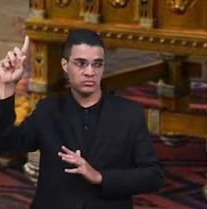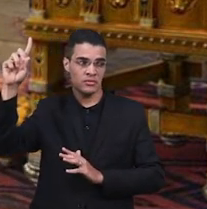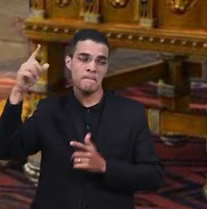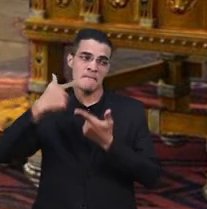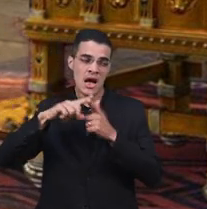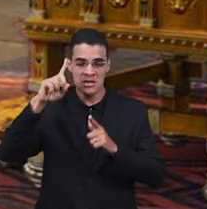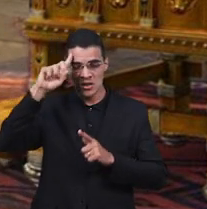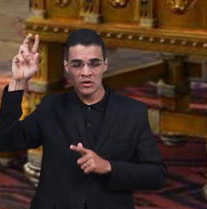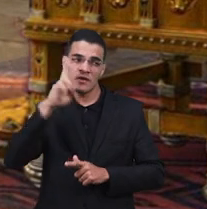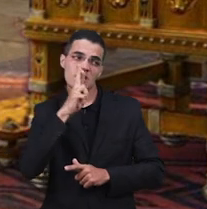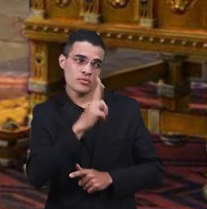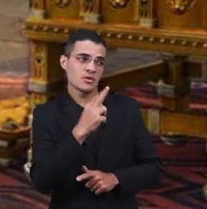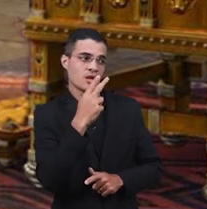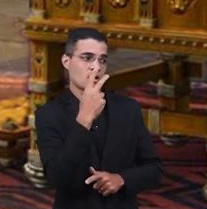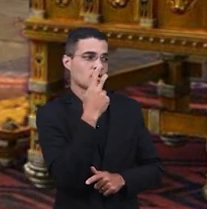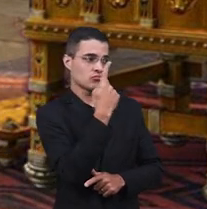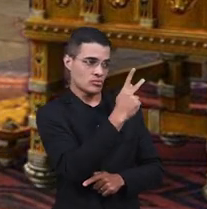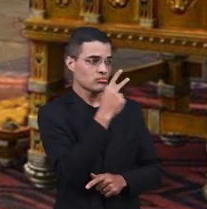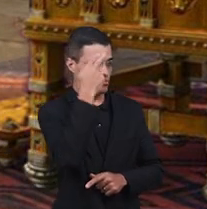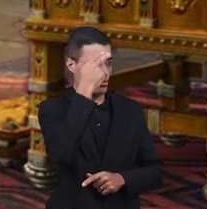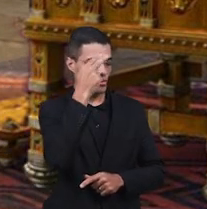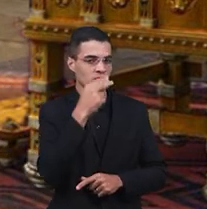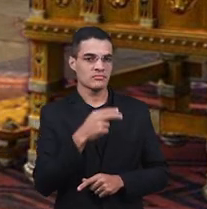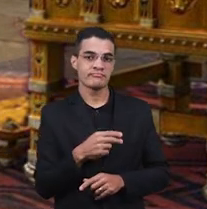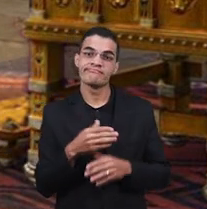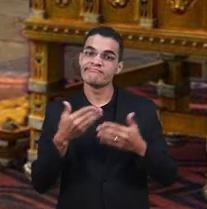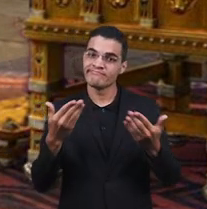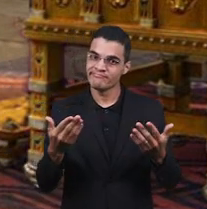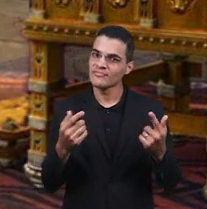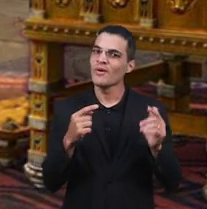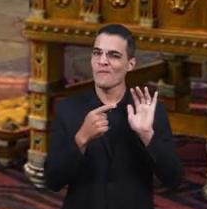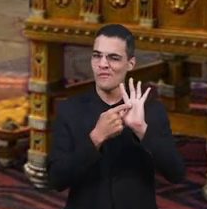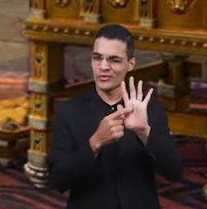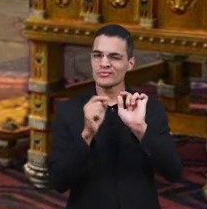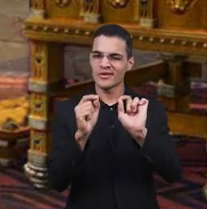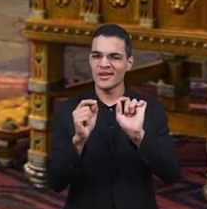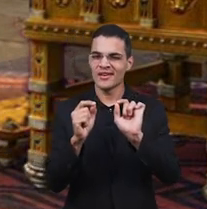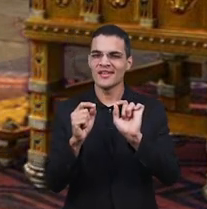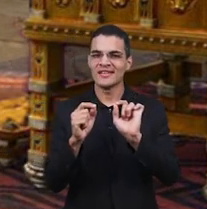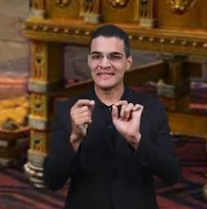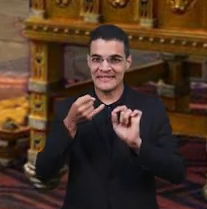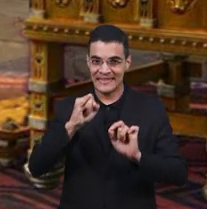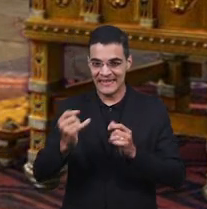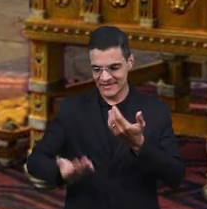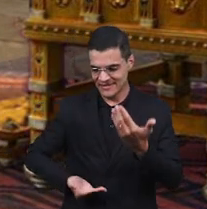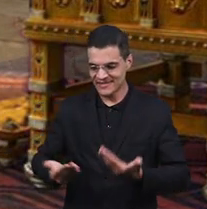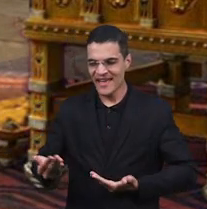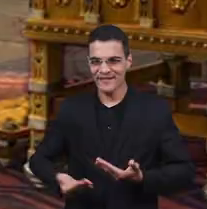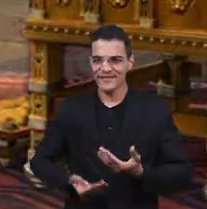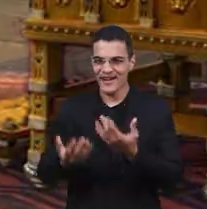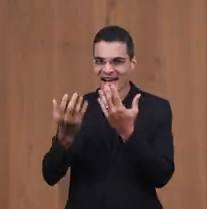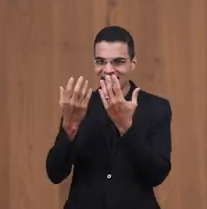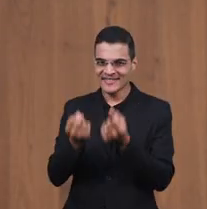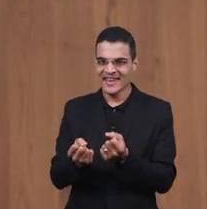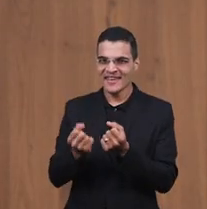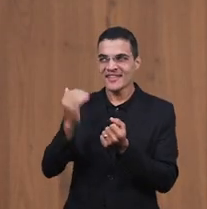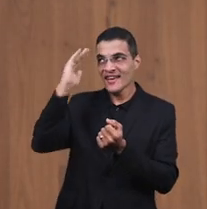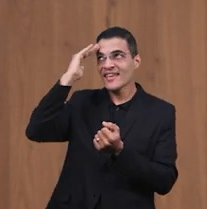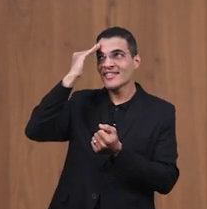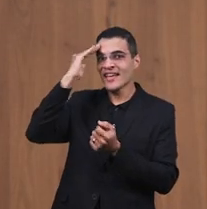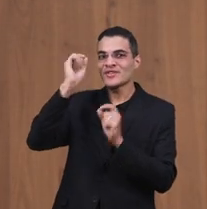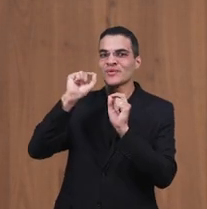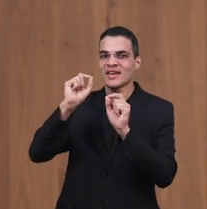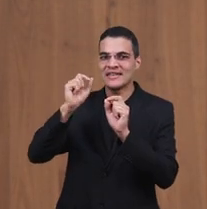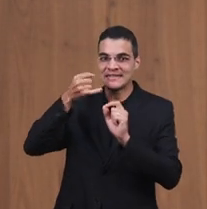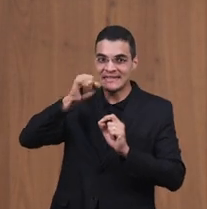benção Quando o servo do Senhor Reconhece Que tudo que o Senhor Faz na vida dele Não é pela